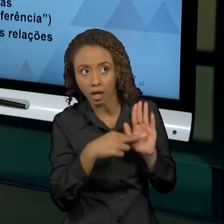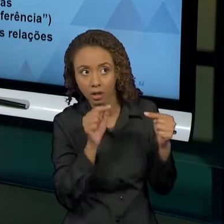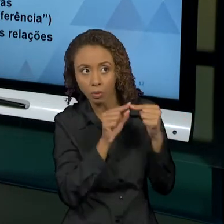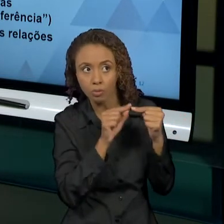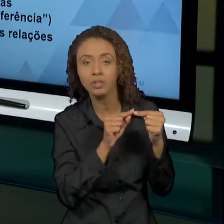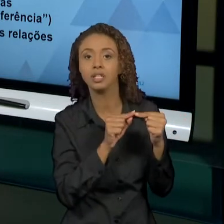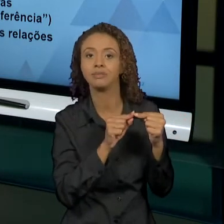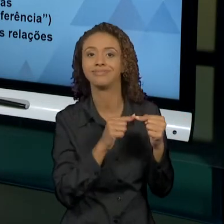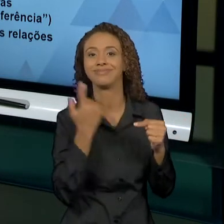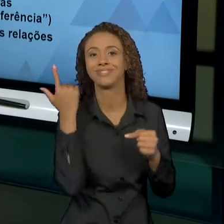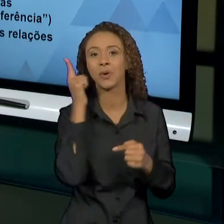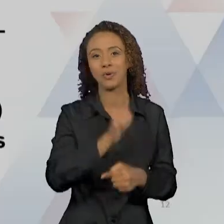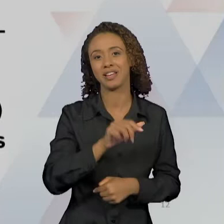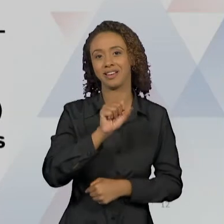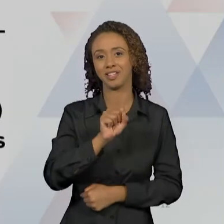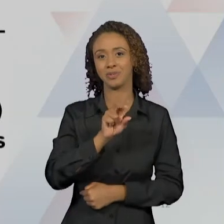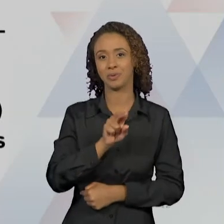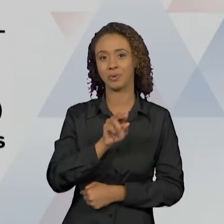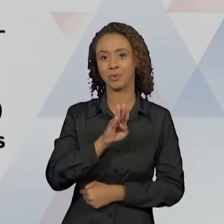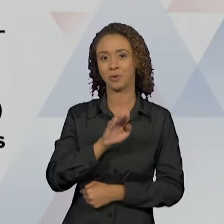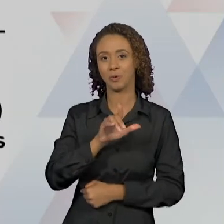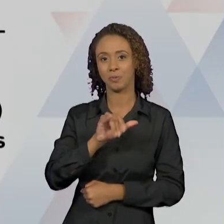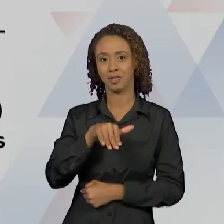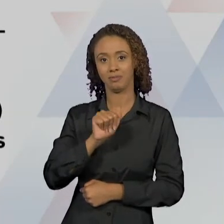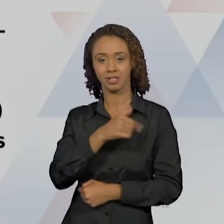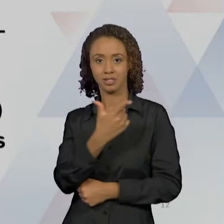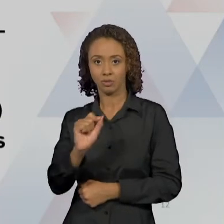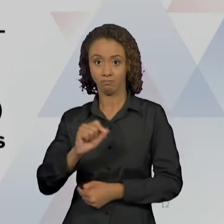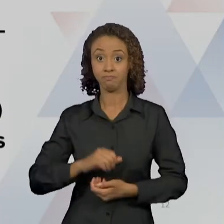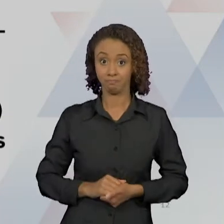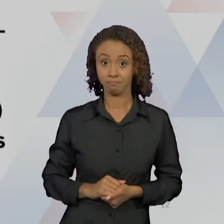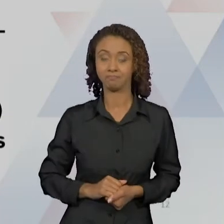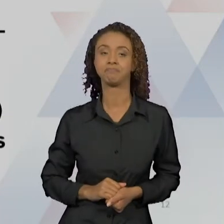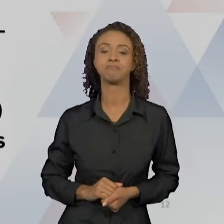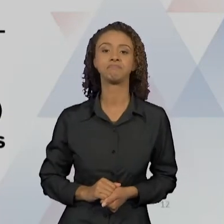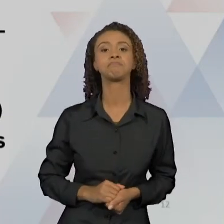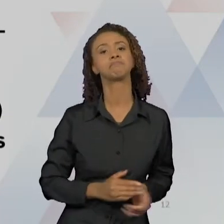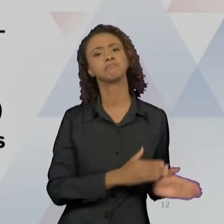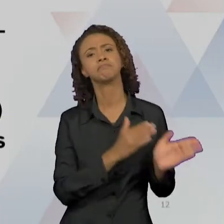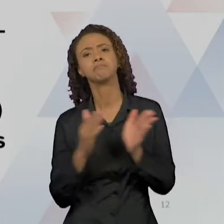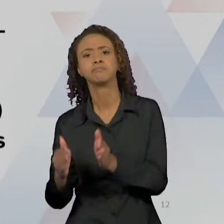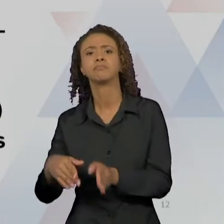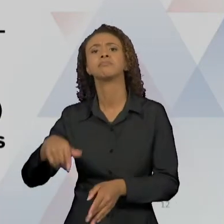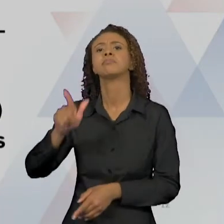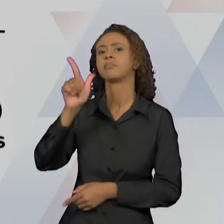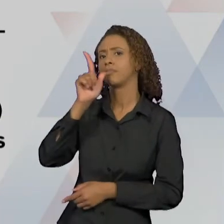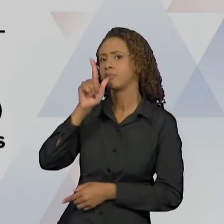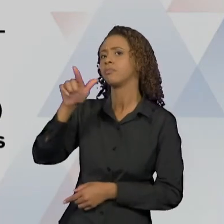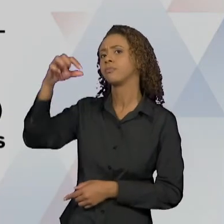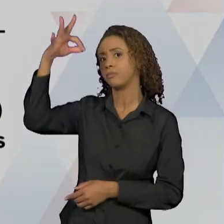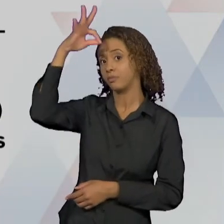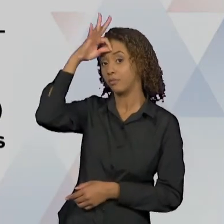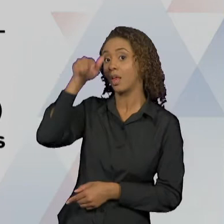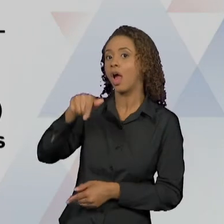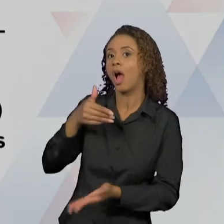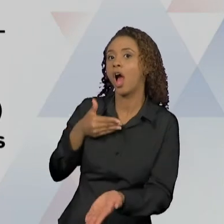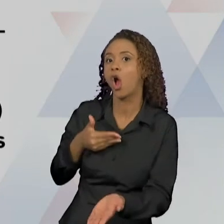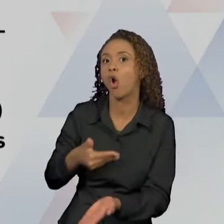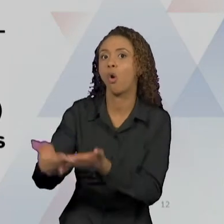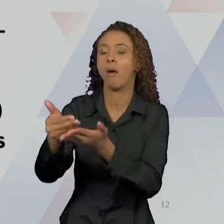energia. A fase genital é uma fase centrada nos genitais e tem o início com a puberdade.